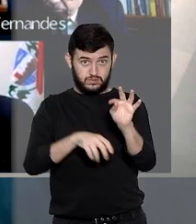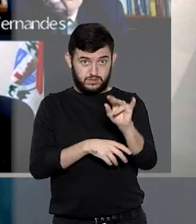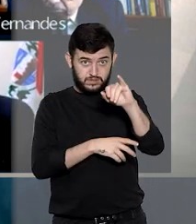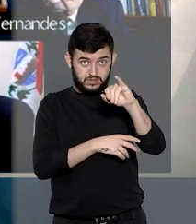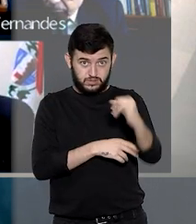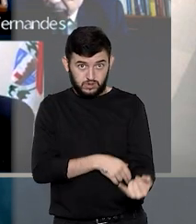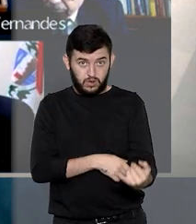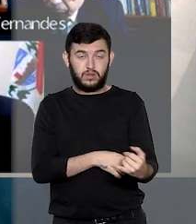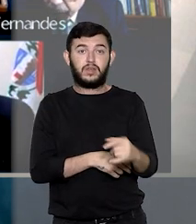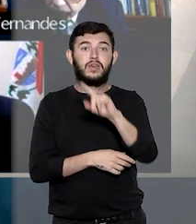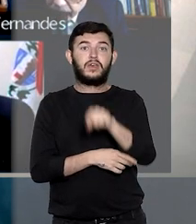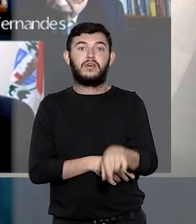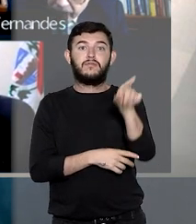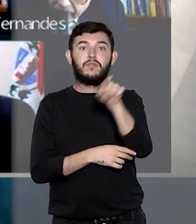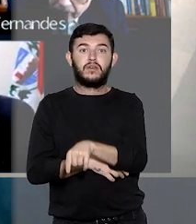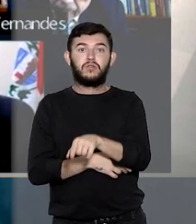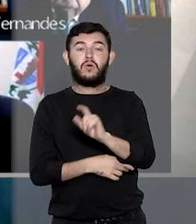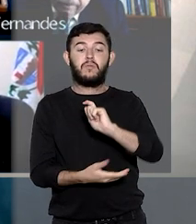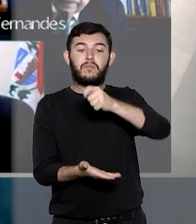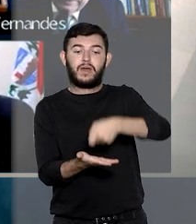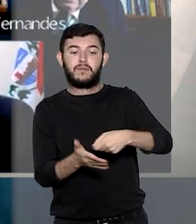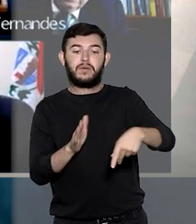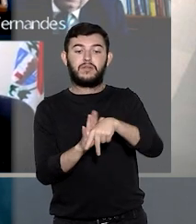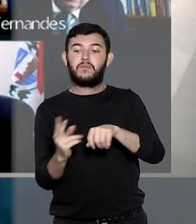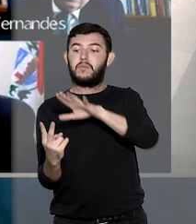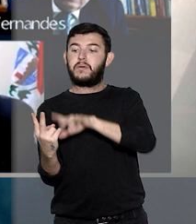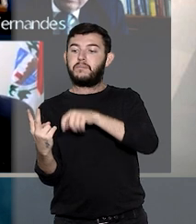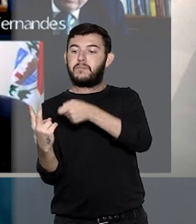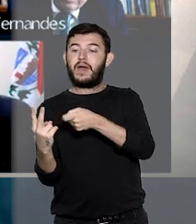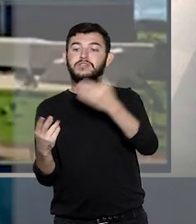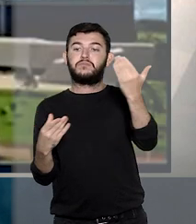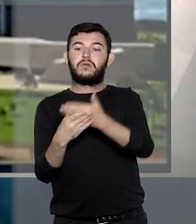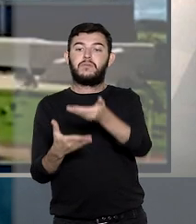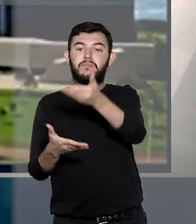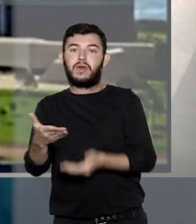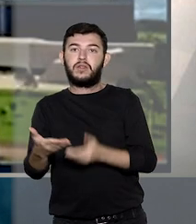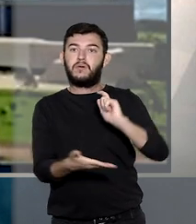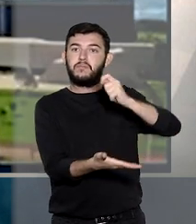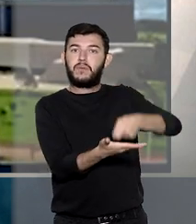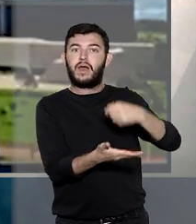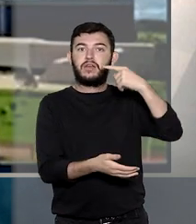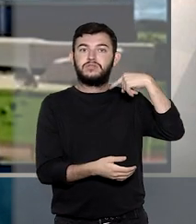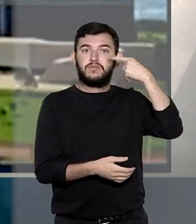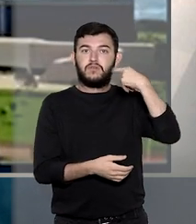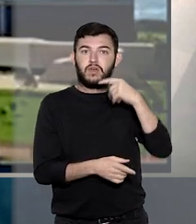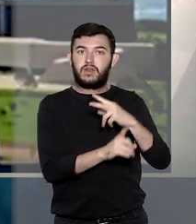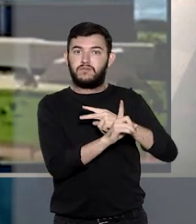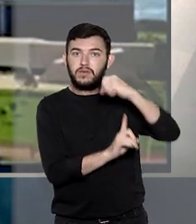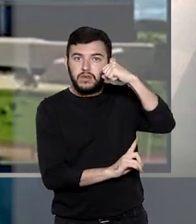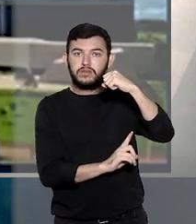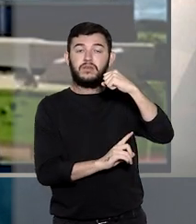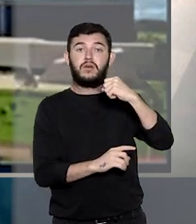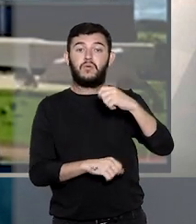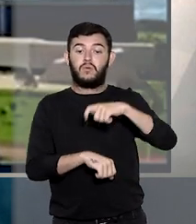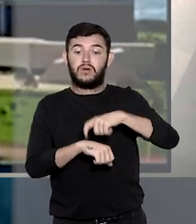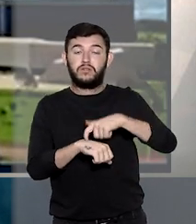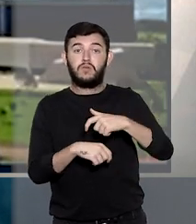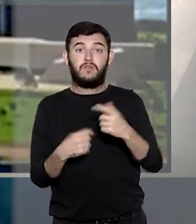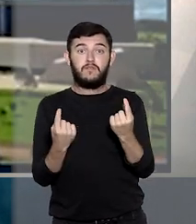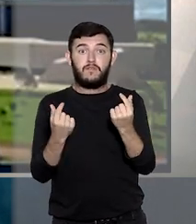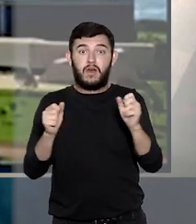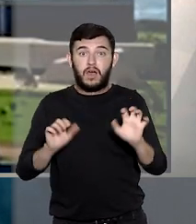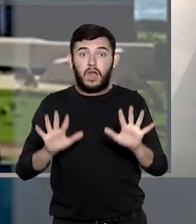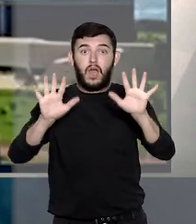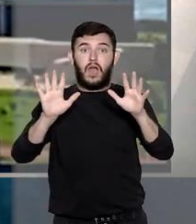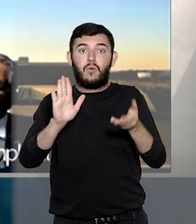vedou a fixação de honorários de sucumbência por apreciação equitativa quando o valor da condenação ou o proveito econômico